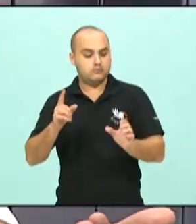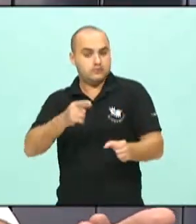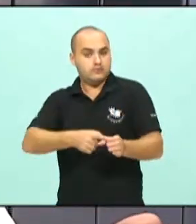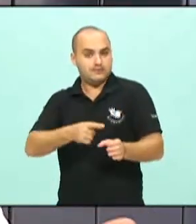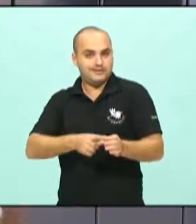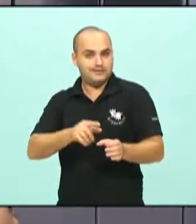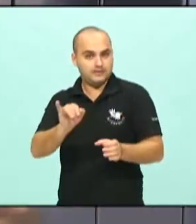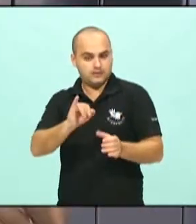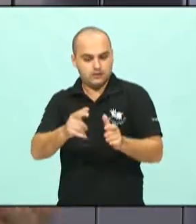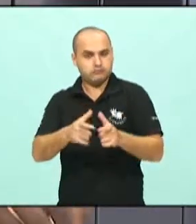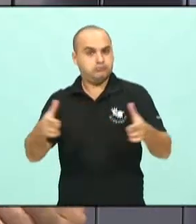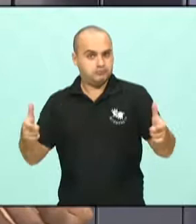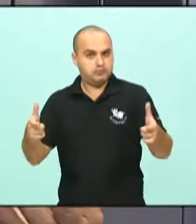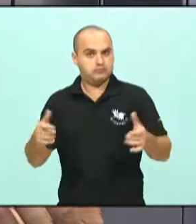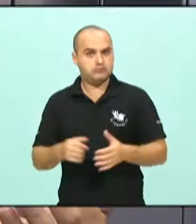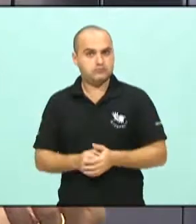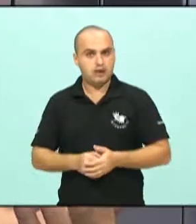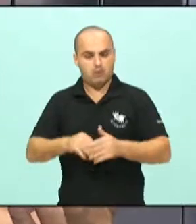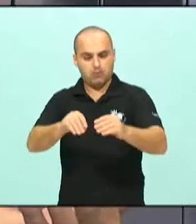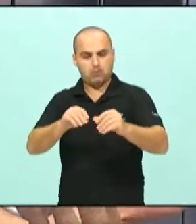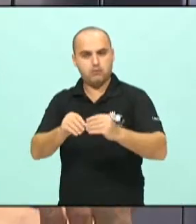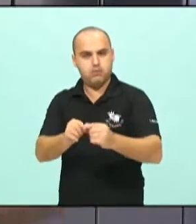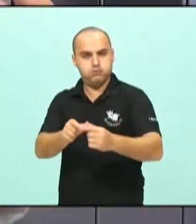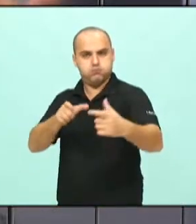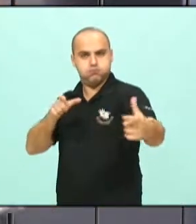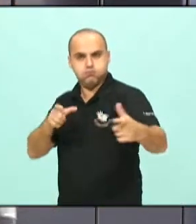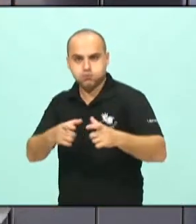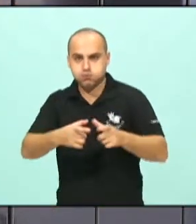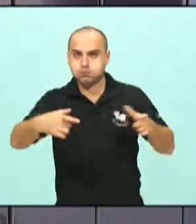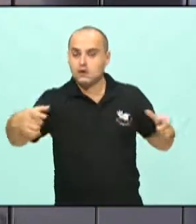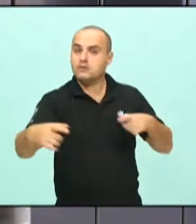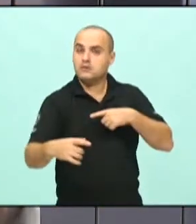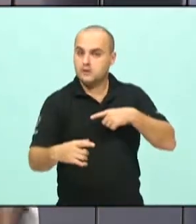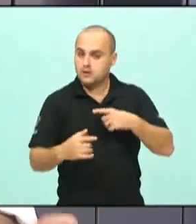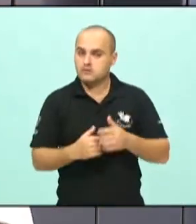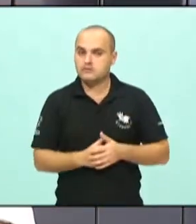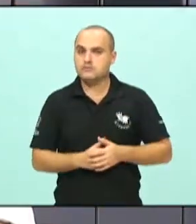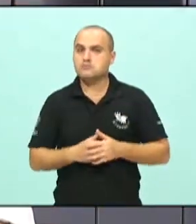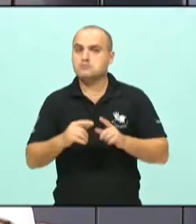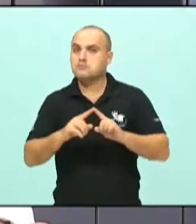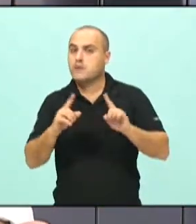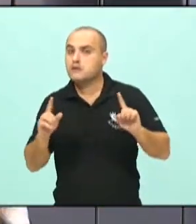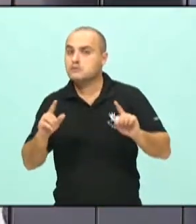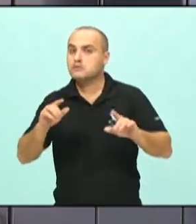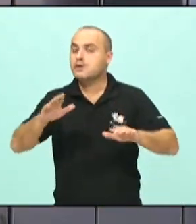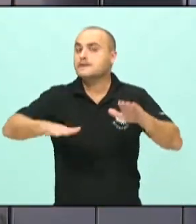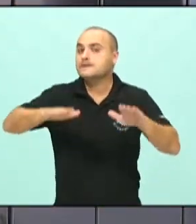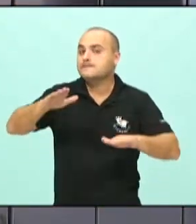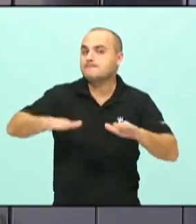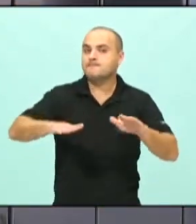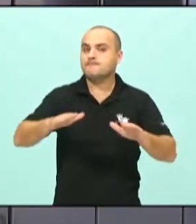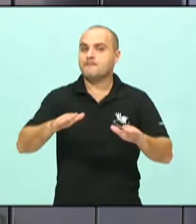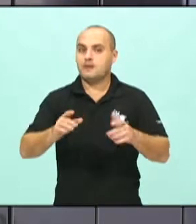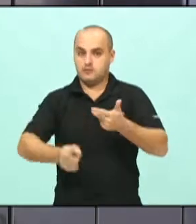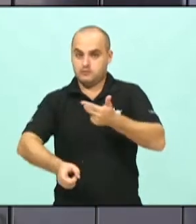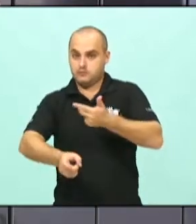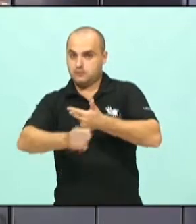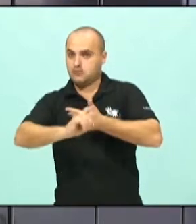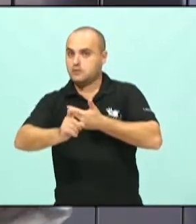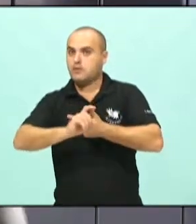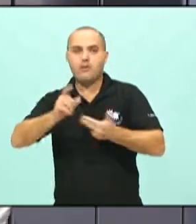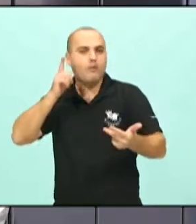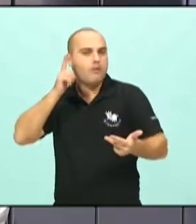grande, de extensão territorial realmente grande. E nem sempre o poder executivo